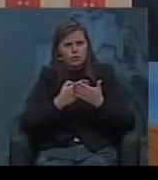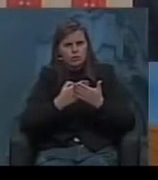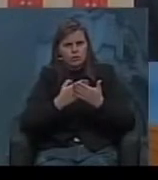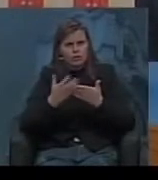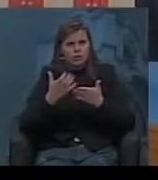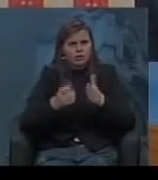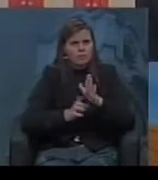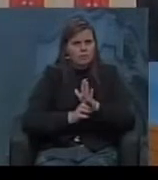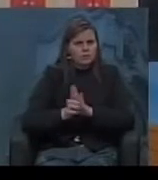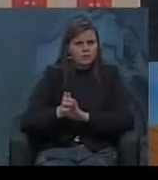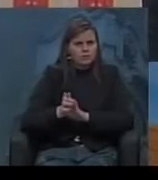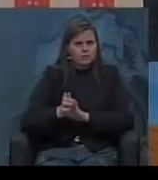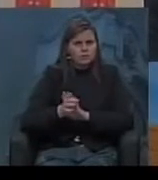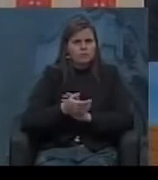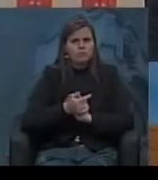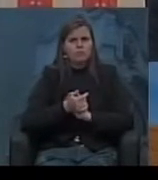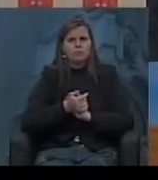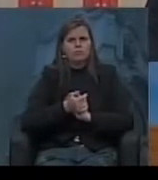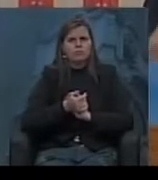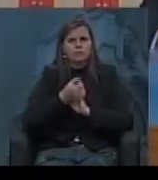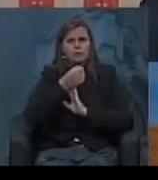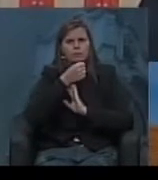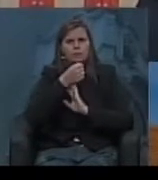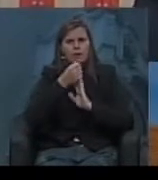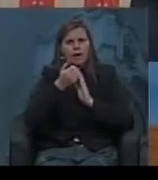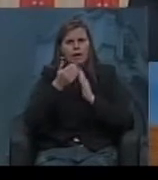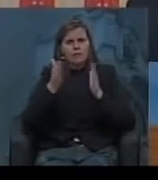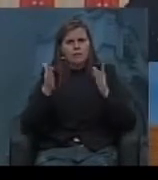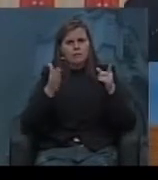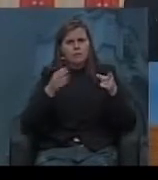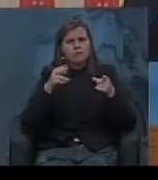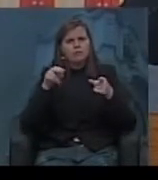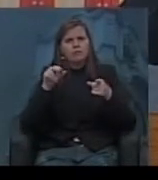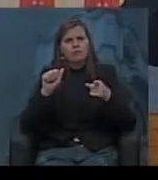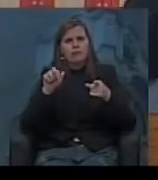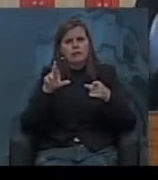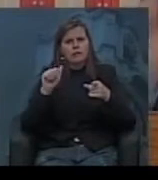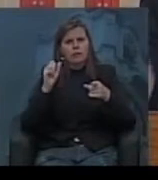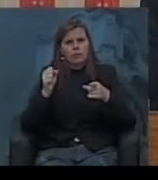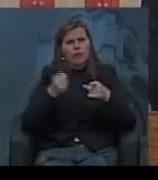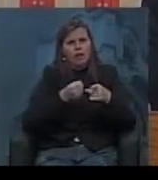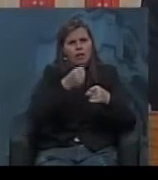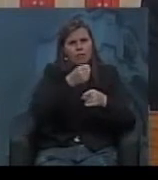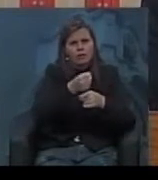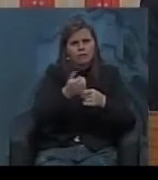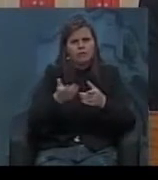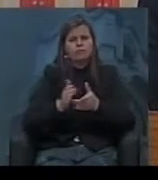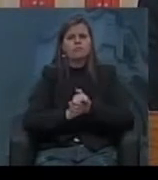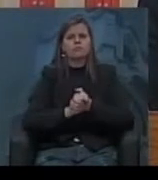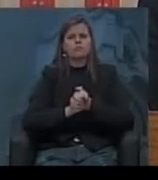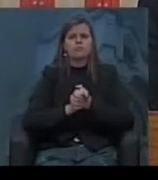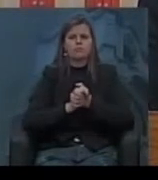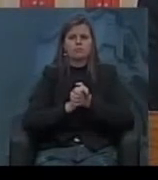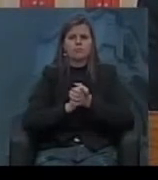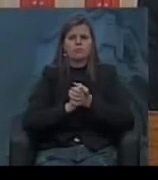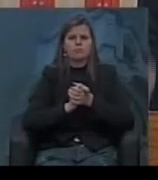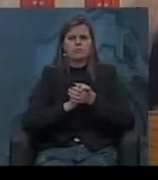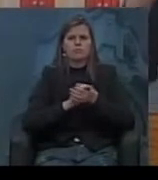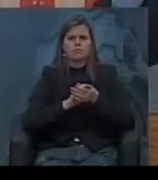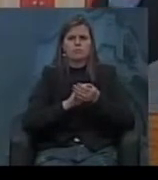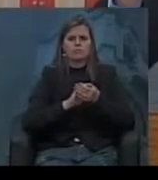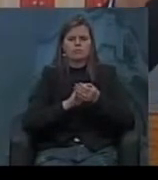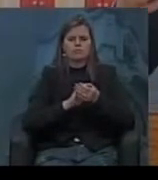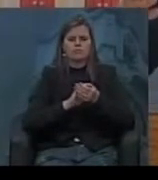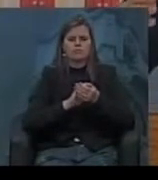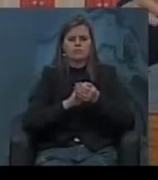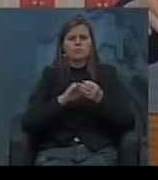fazer alguma pergunta o microfone está aberto está com a Nara só fazer um sinal que a Nara irá